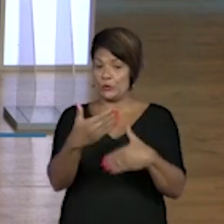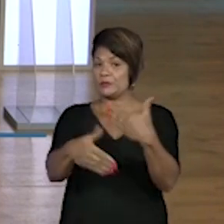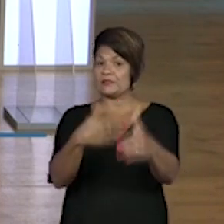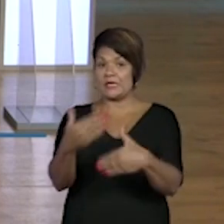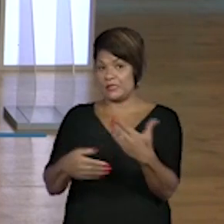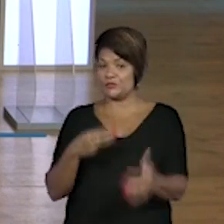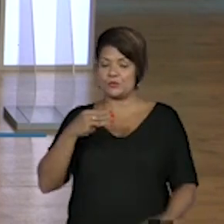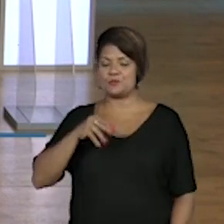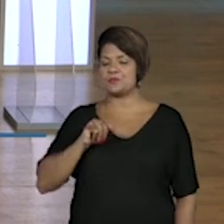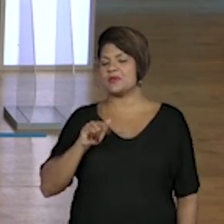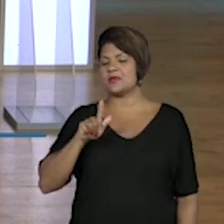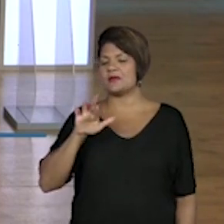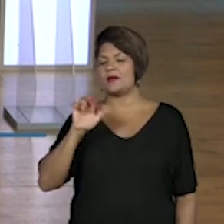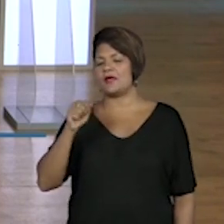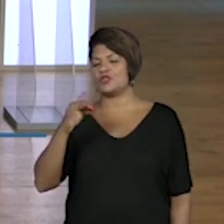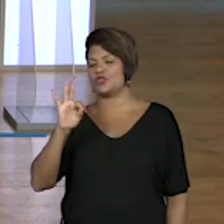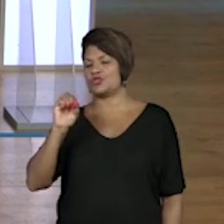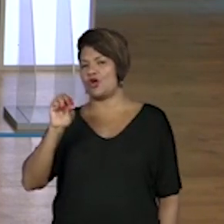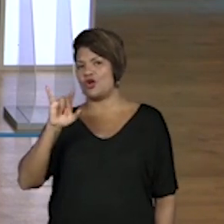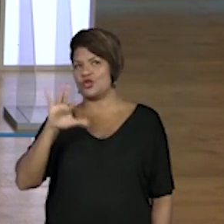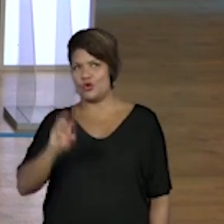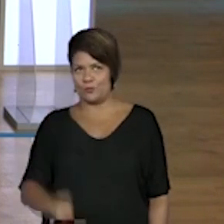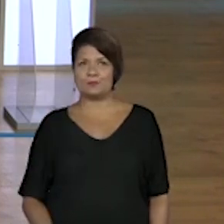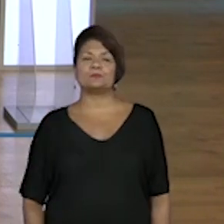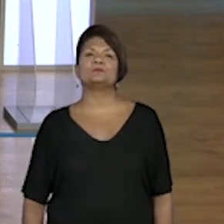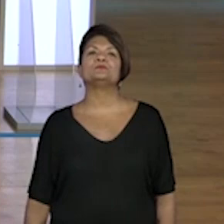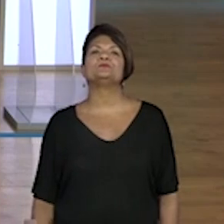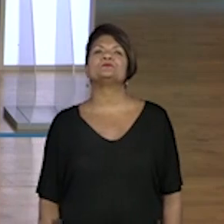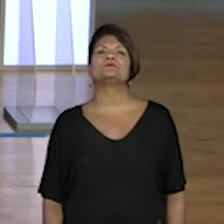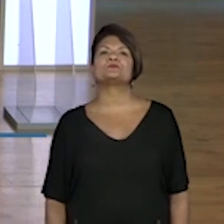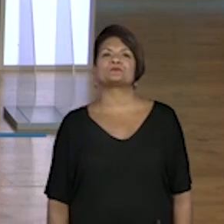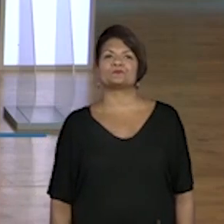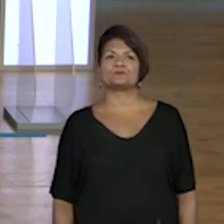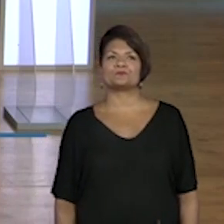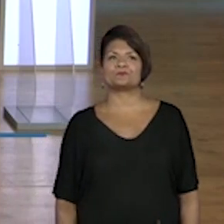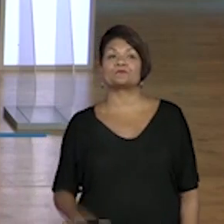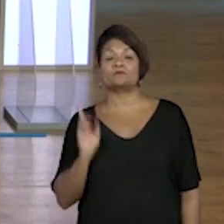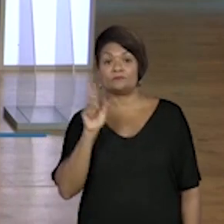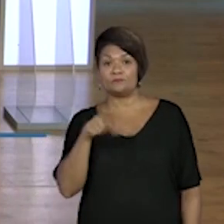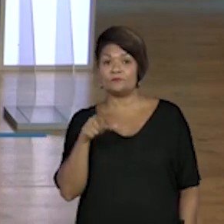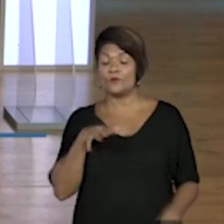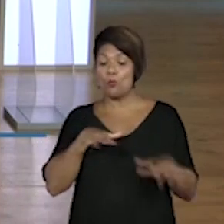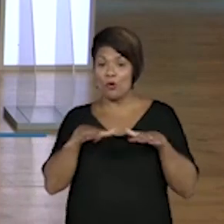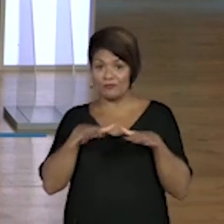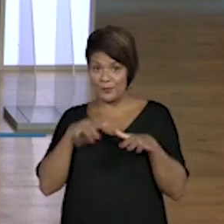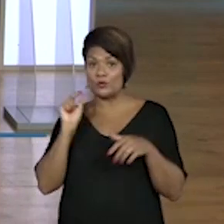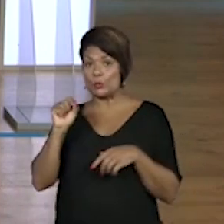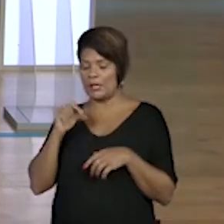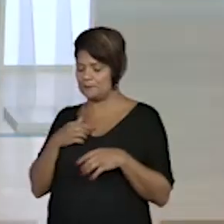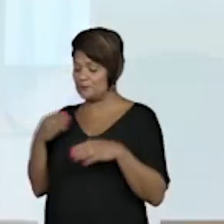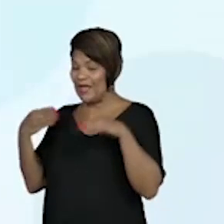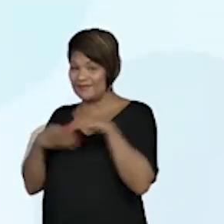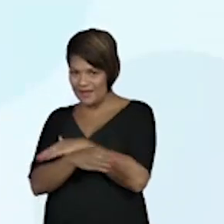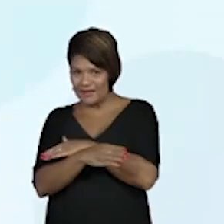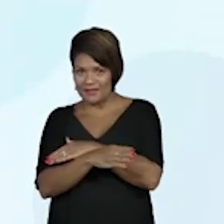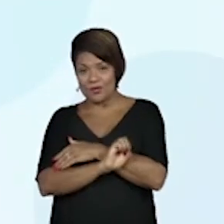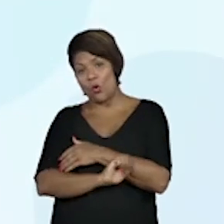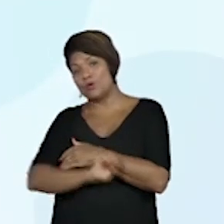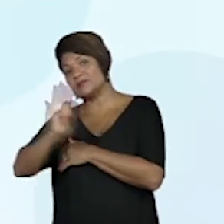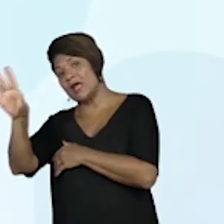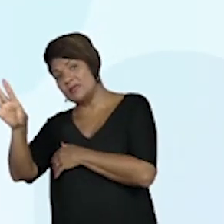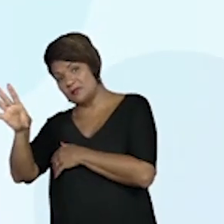migratório. Movimento de entrada e saída de indivíduo ou